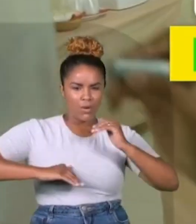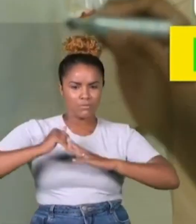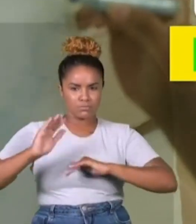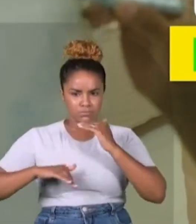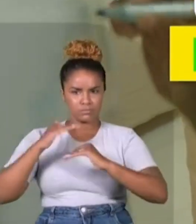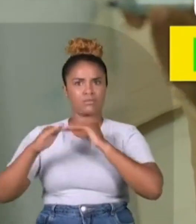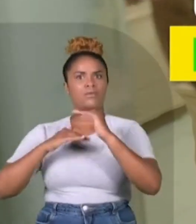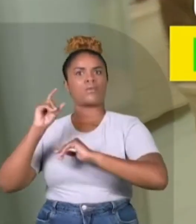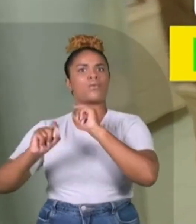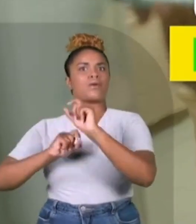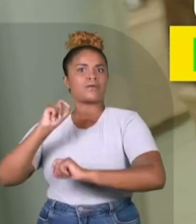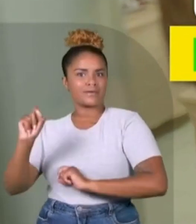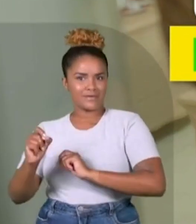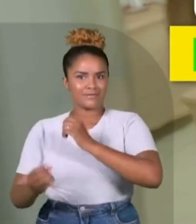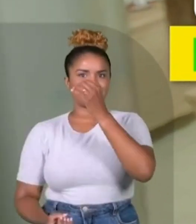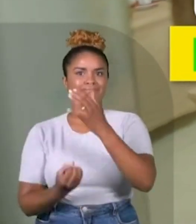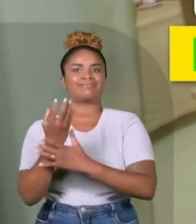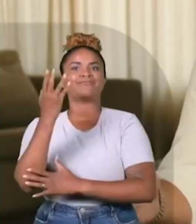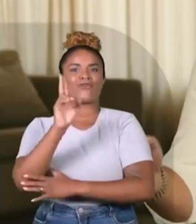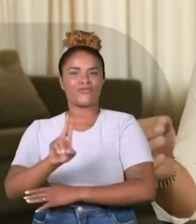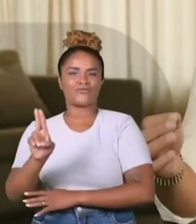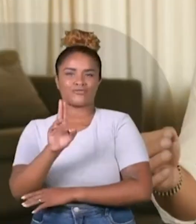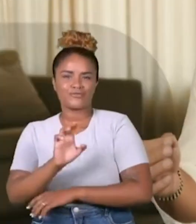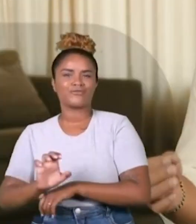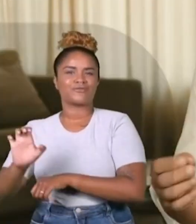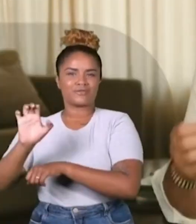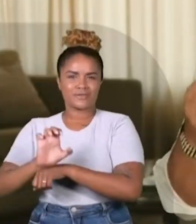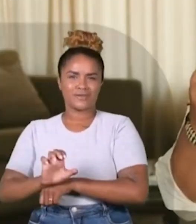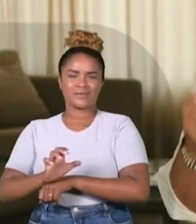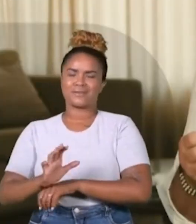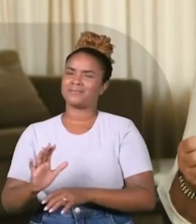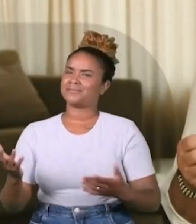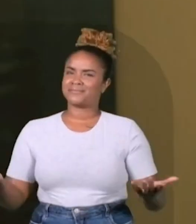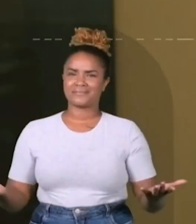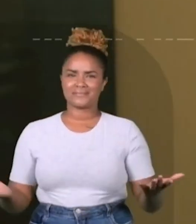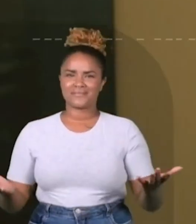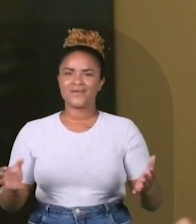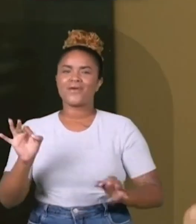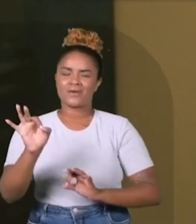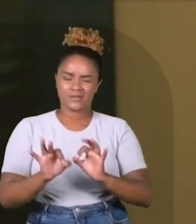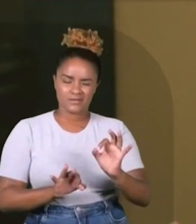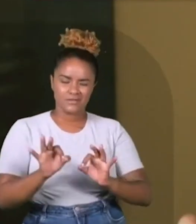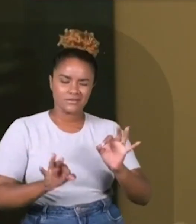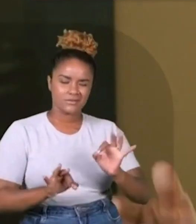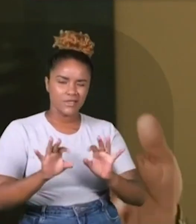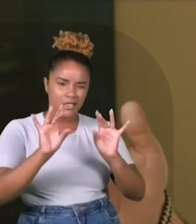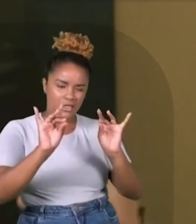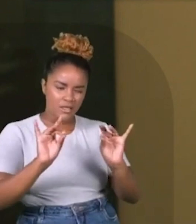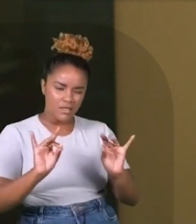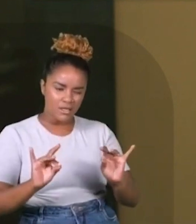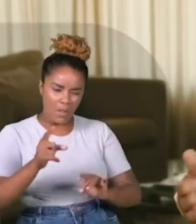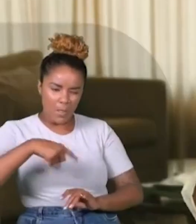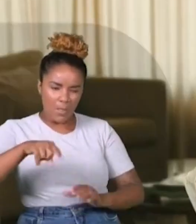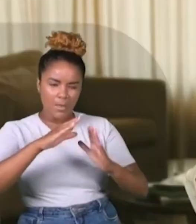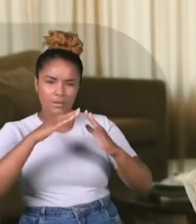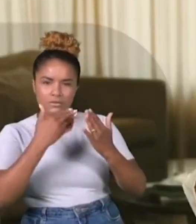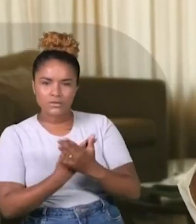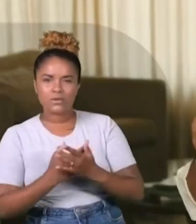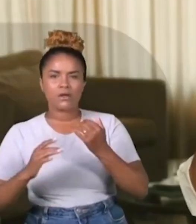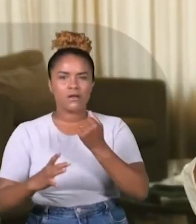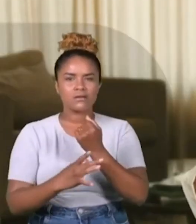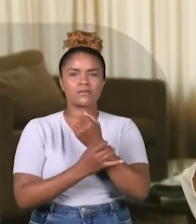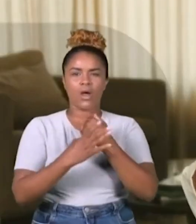transformar na Universidade Estadual. Melhorar a educação é urgente. Vamos recuperar a estrutura das escolas e